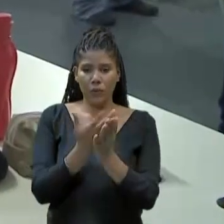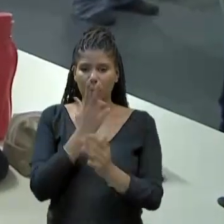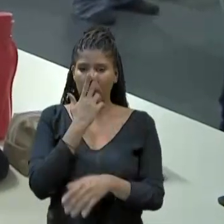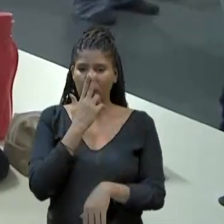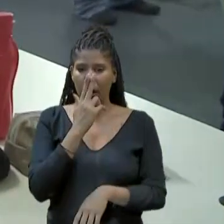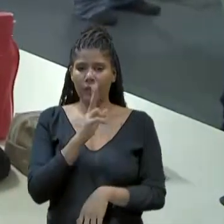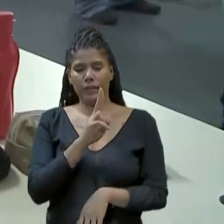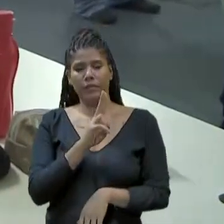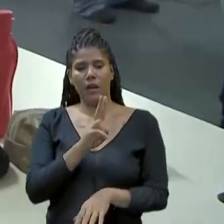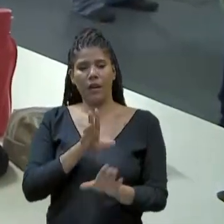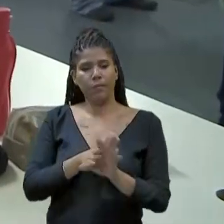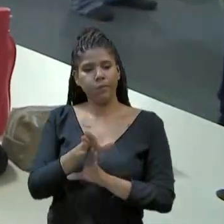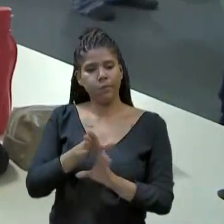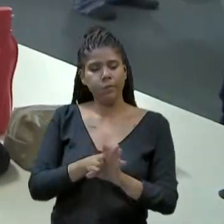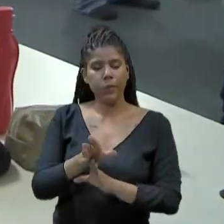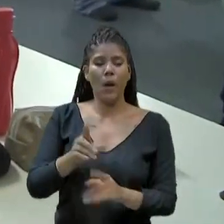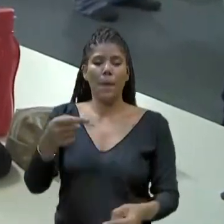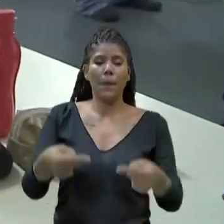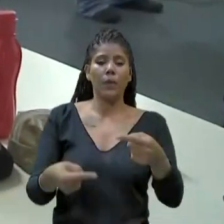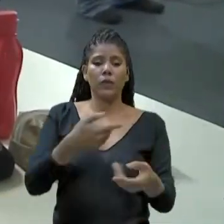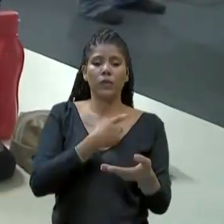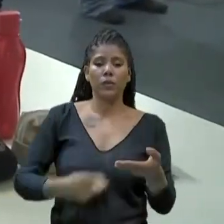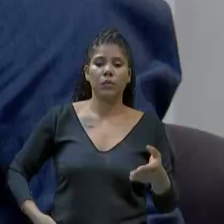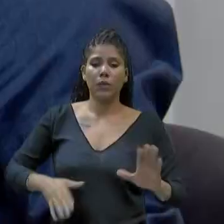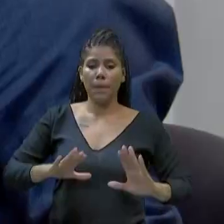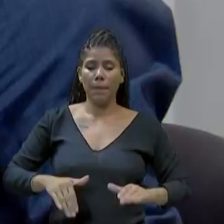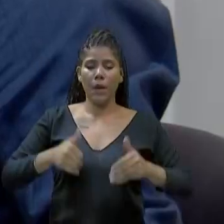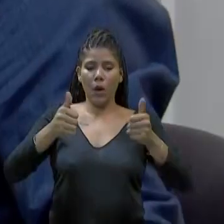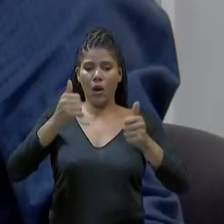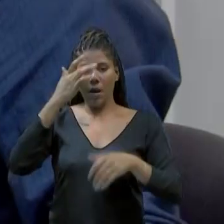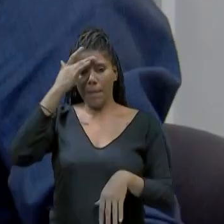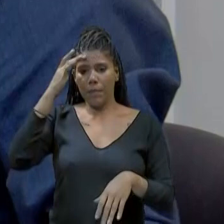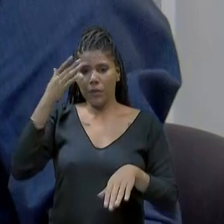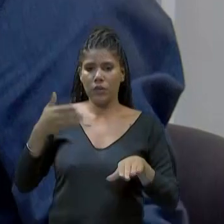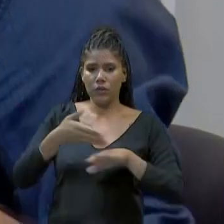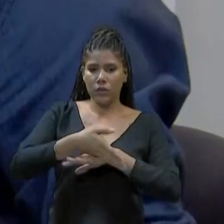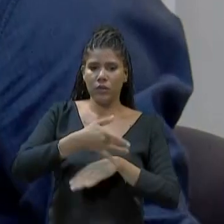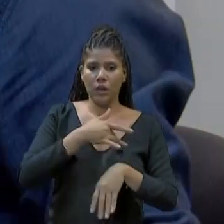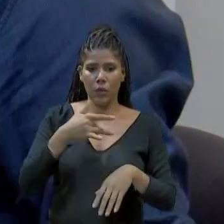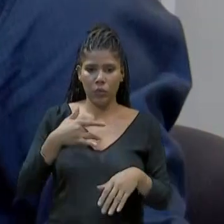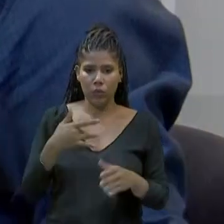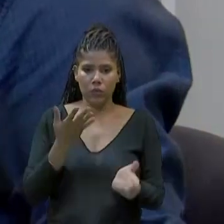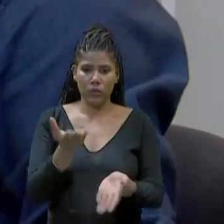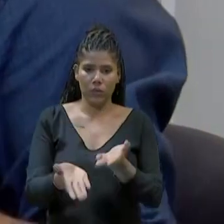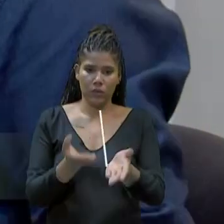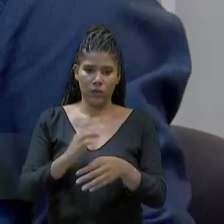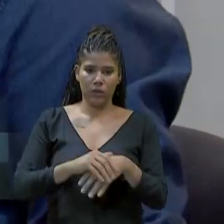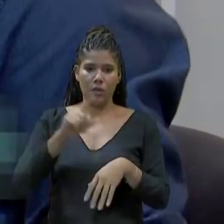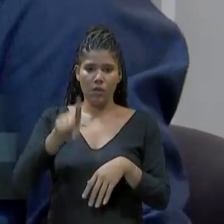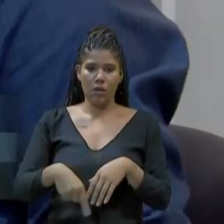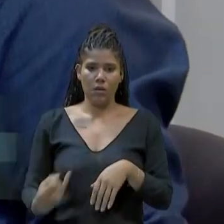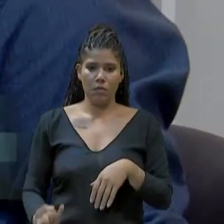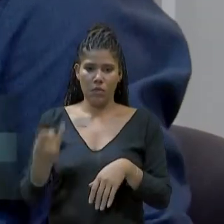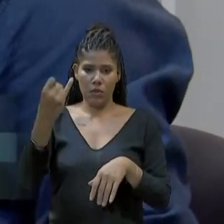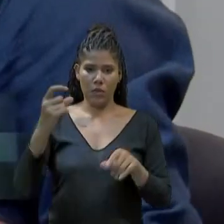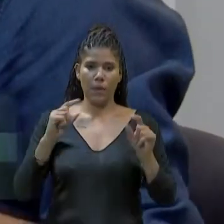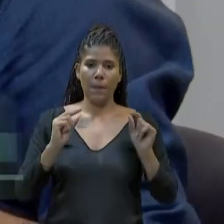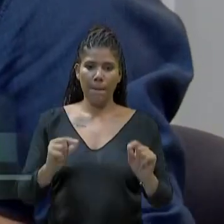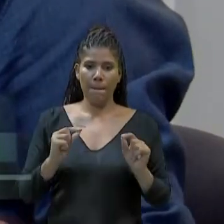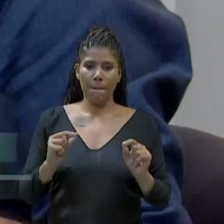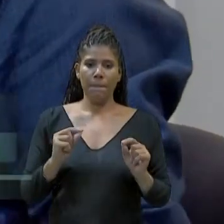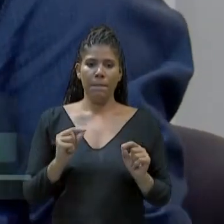públicas para a melhoria do acesso da população à saúde. Esses estudos são importantes para a gente requalificar o olhar sobre a atenção.